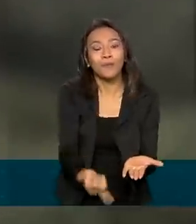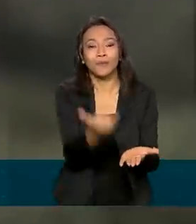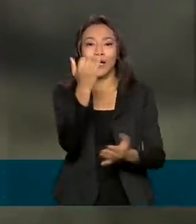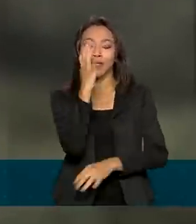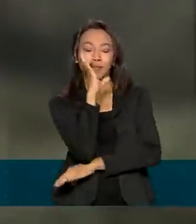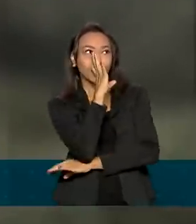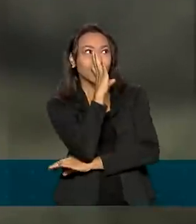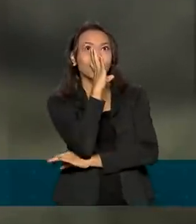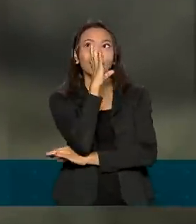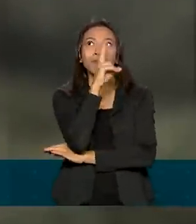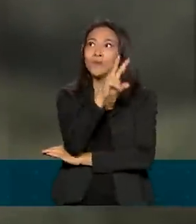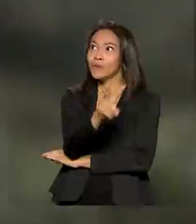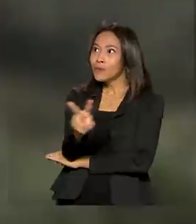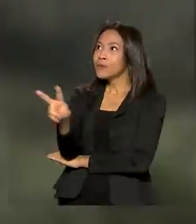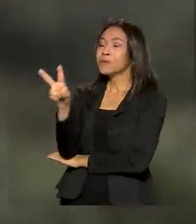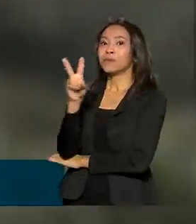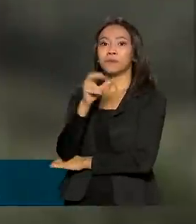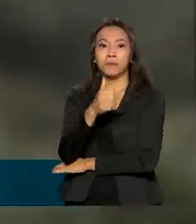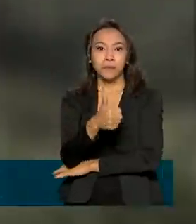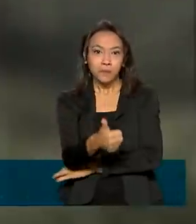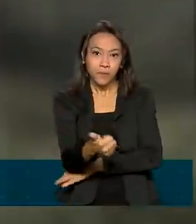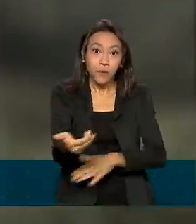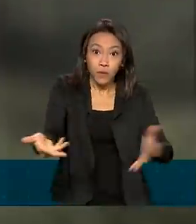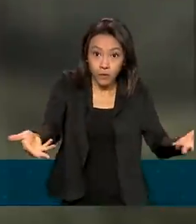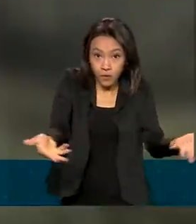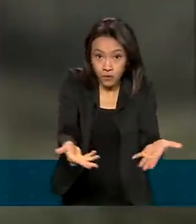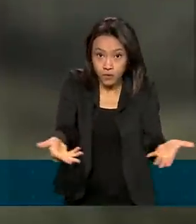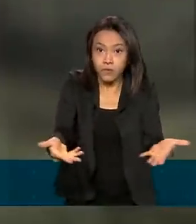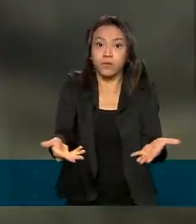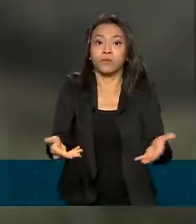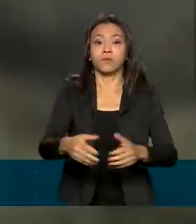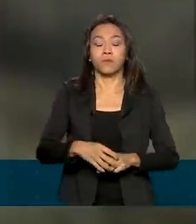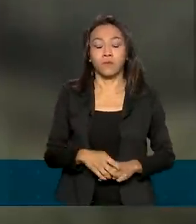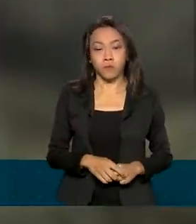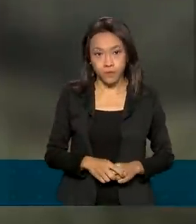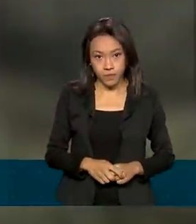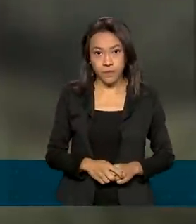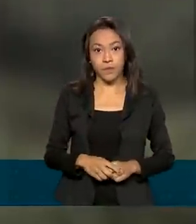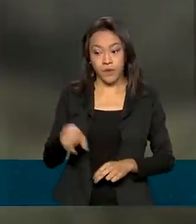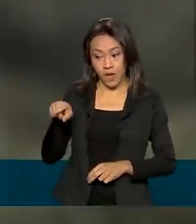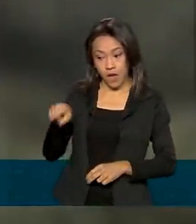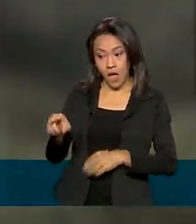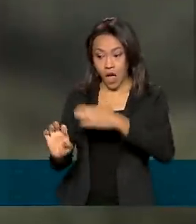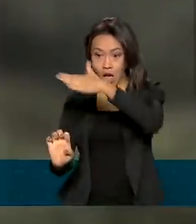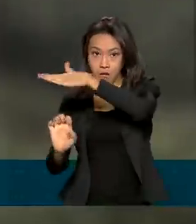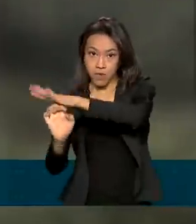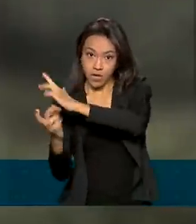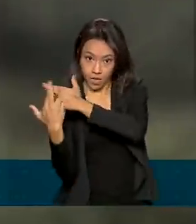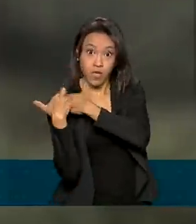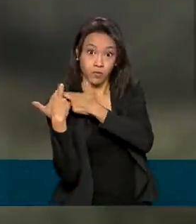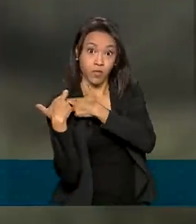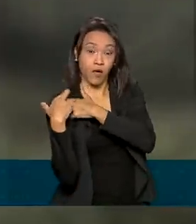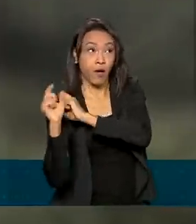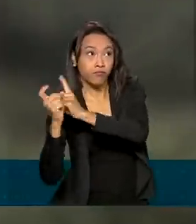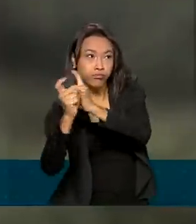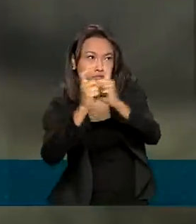enxerga isso para um futuro próximo, hoje a concessionária colocou aquelas estruturas